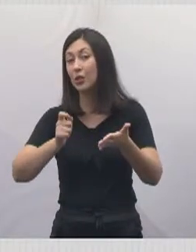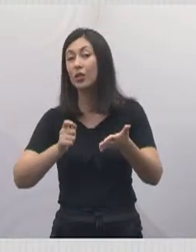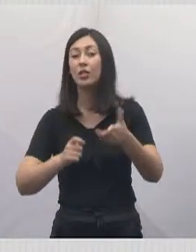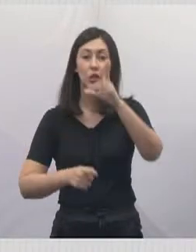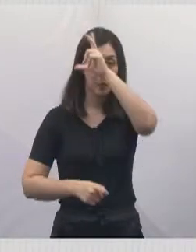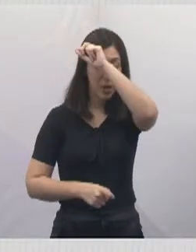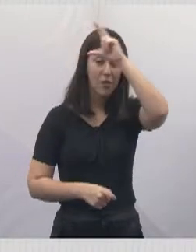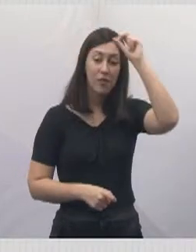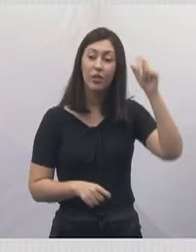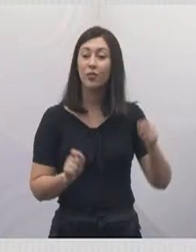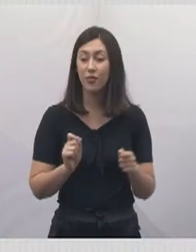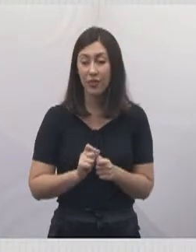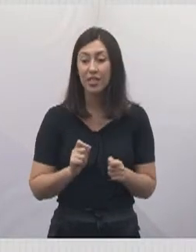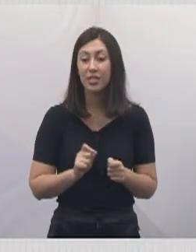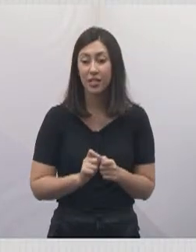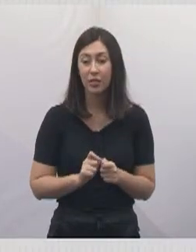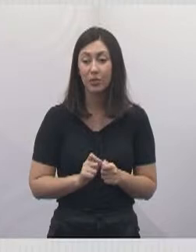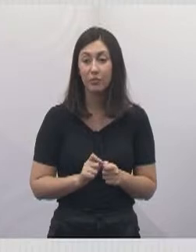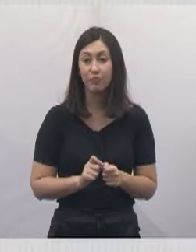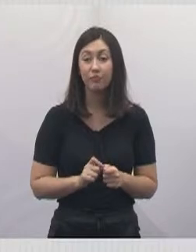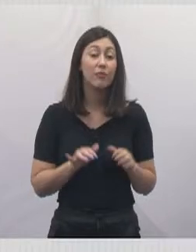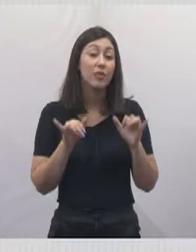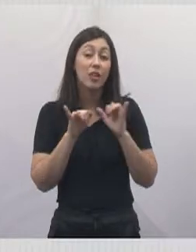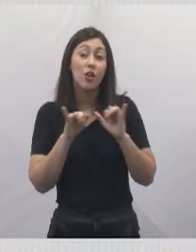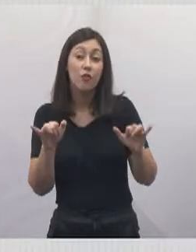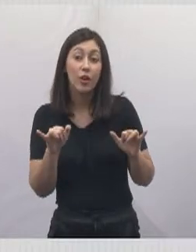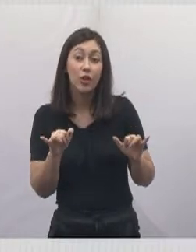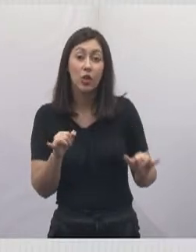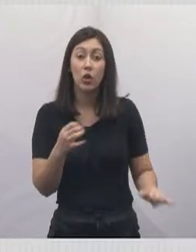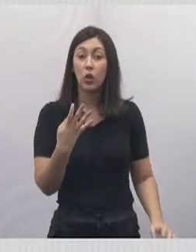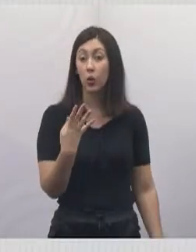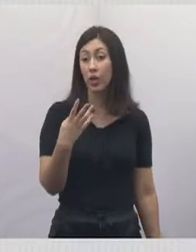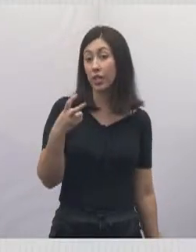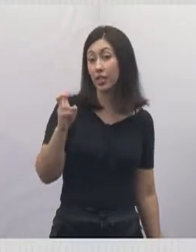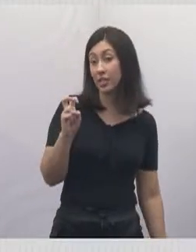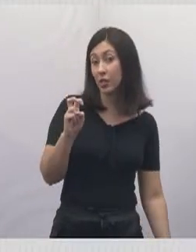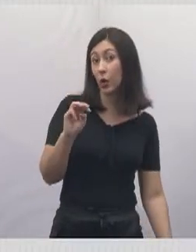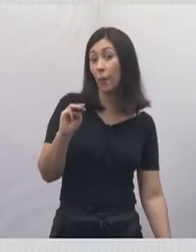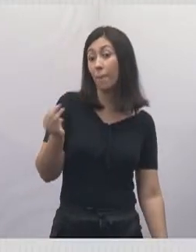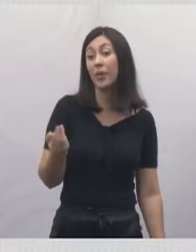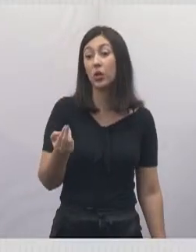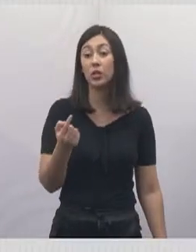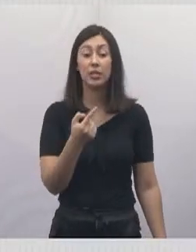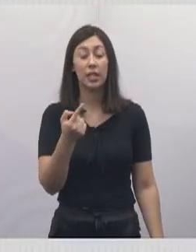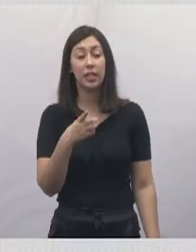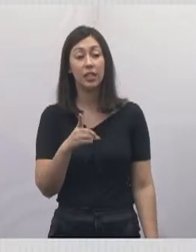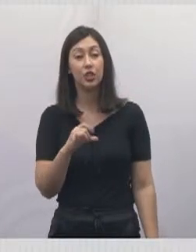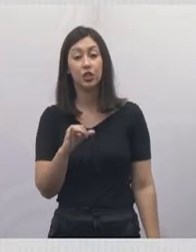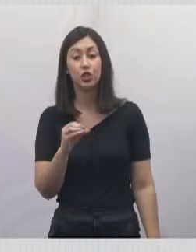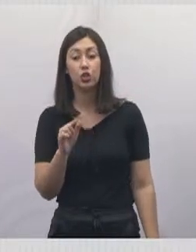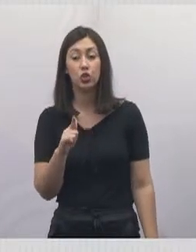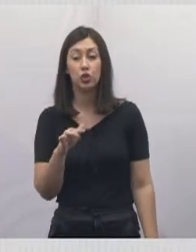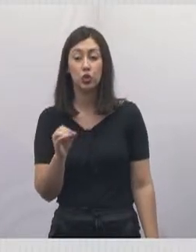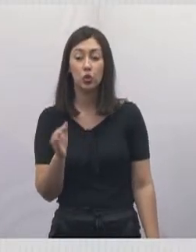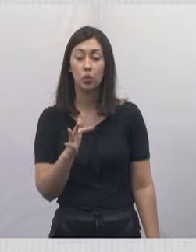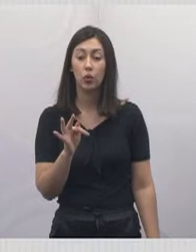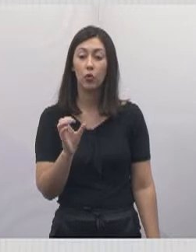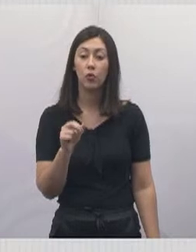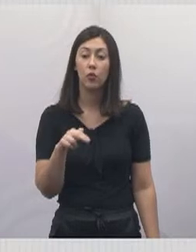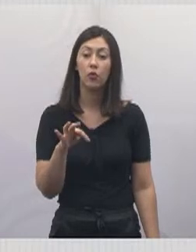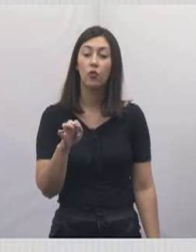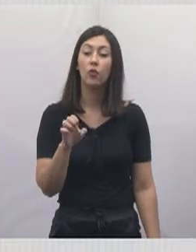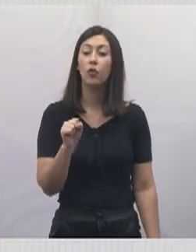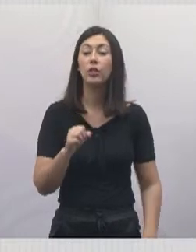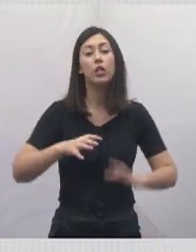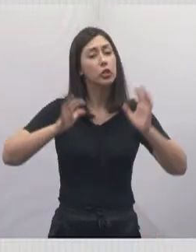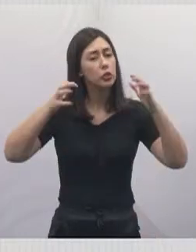prefeito vem realizando em nossa cidade. Digo de passagem, 45 milhões lá na Diogo Fontes. Então, pessoal, a chuva vai continuar,